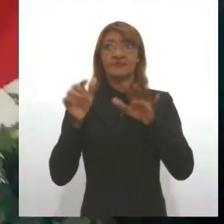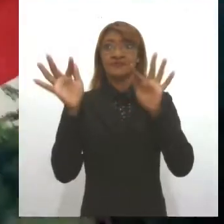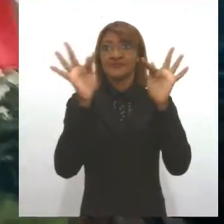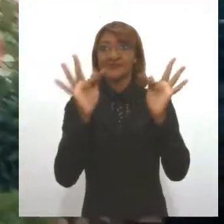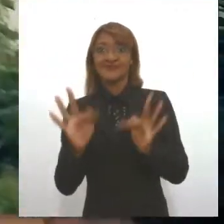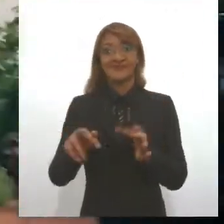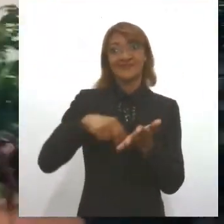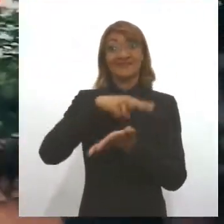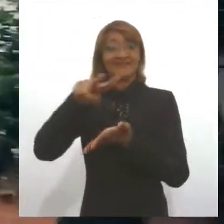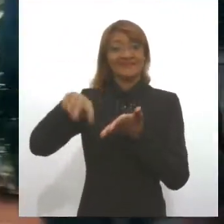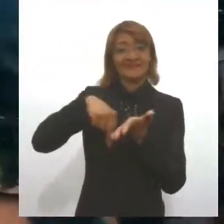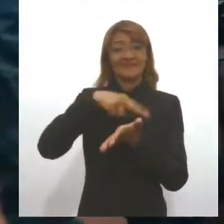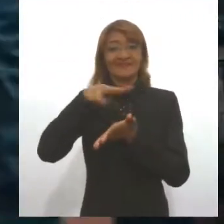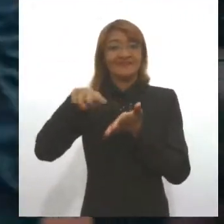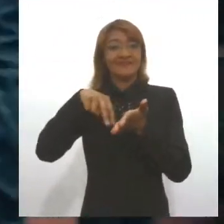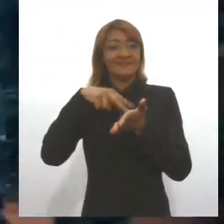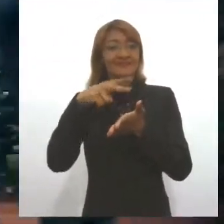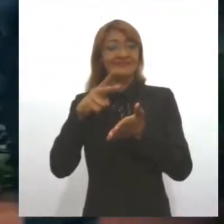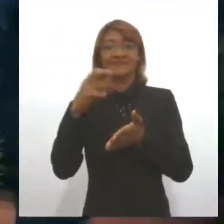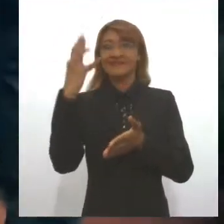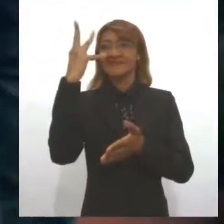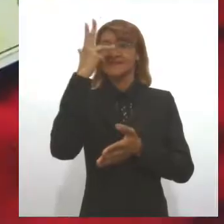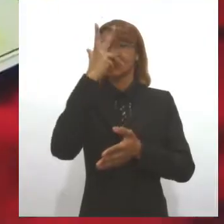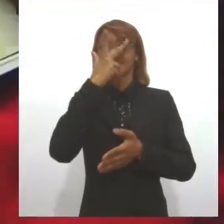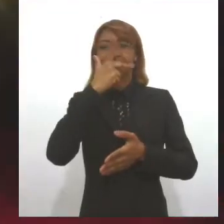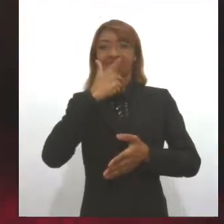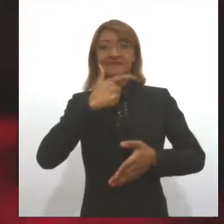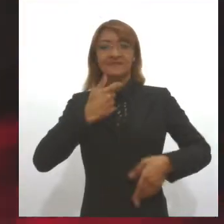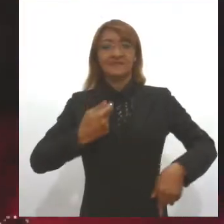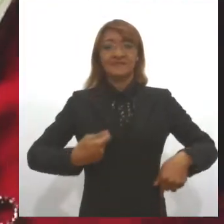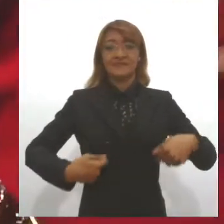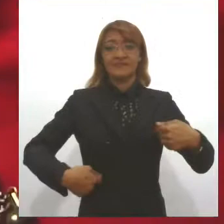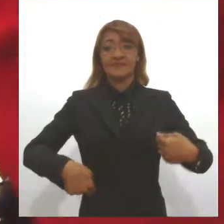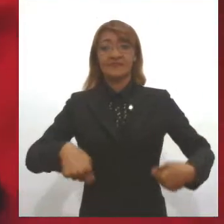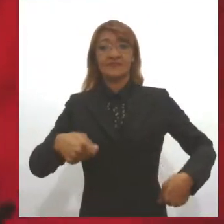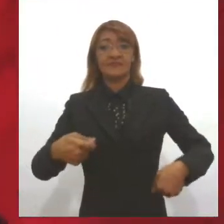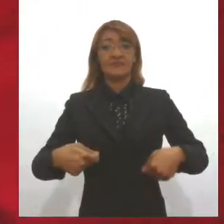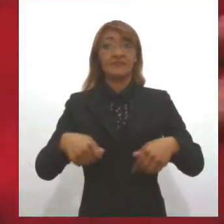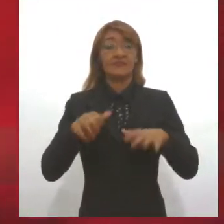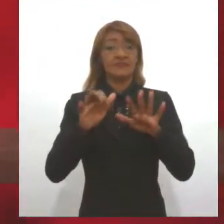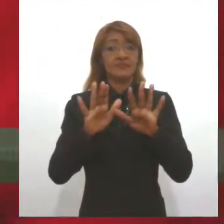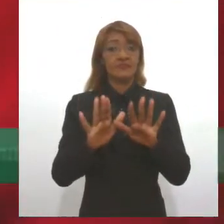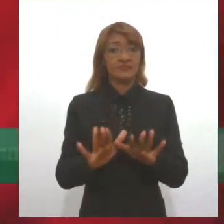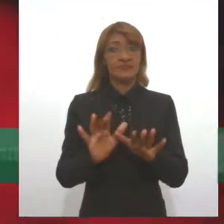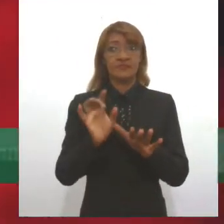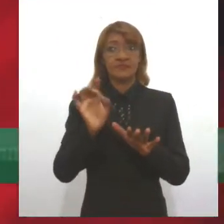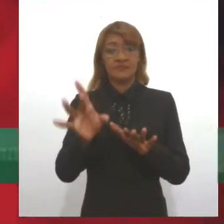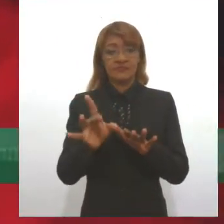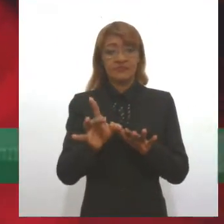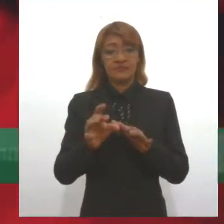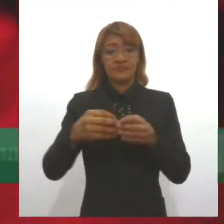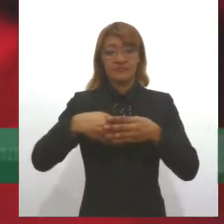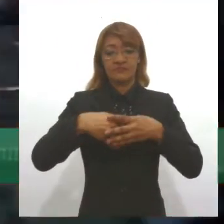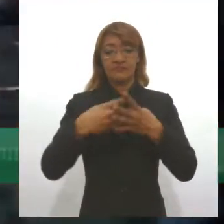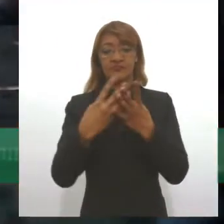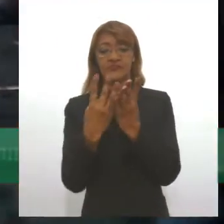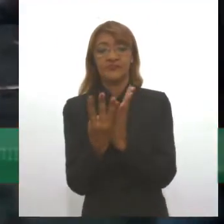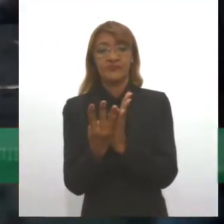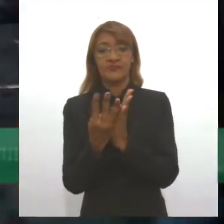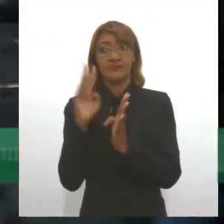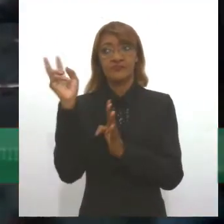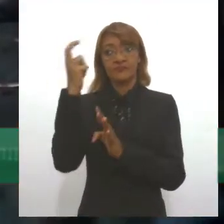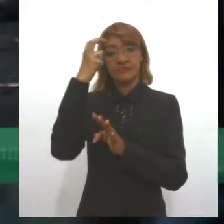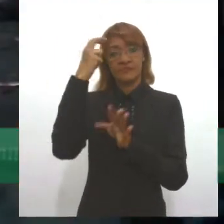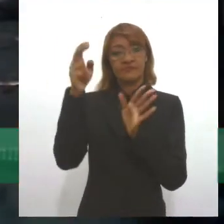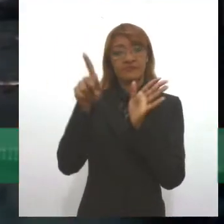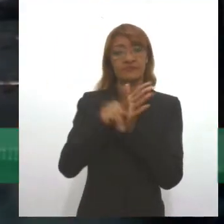dançarinos com belas e coloridas roupas. Eles não têm só superstições e culturas próprias. Eles